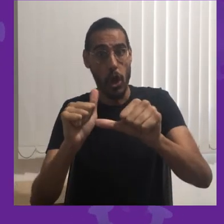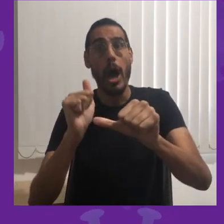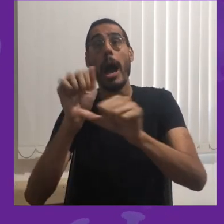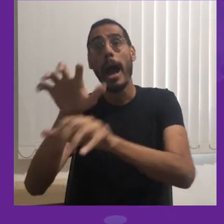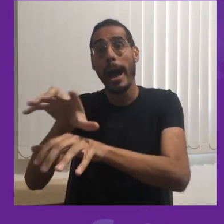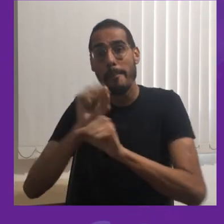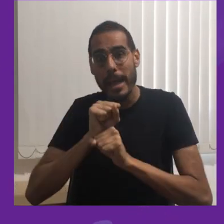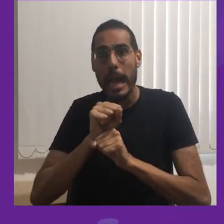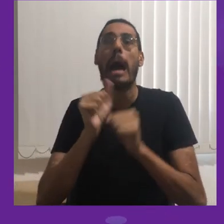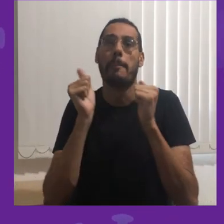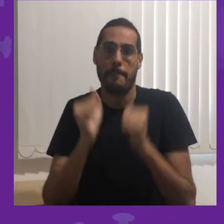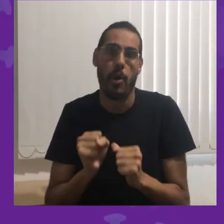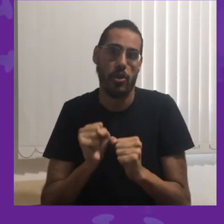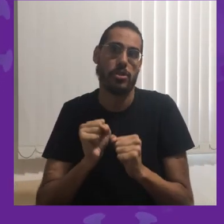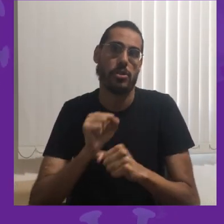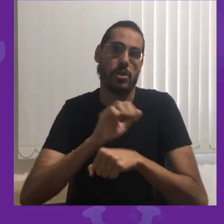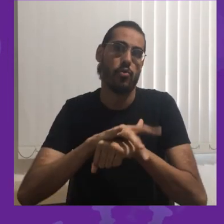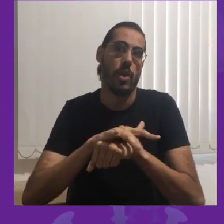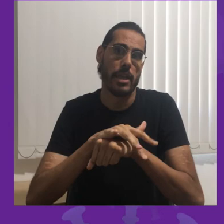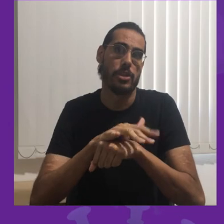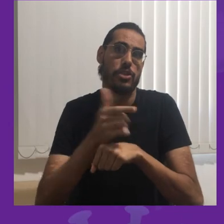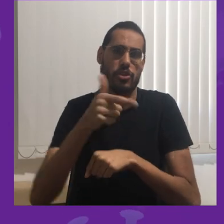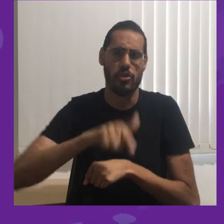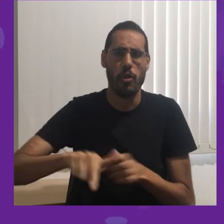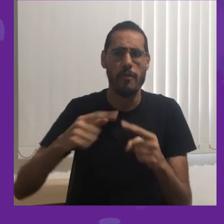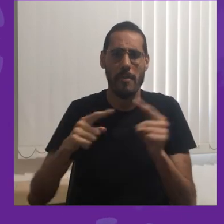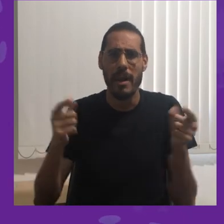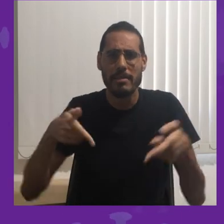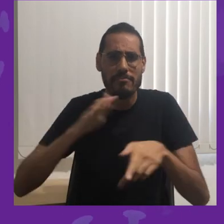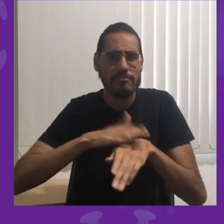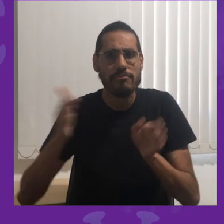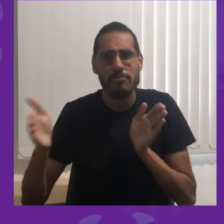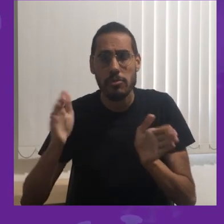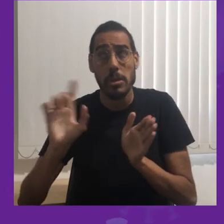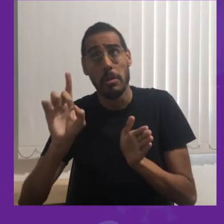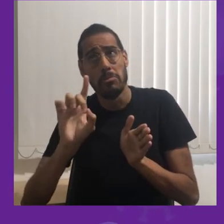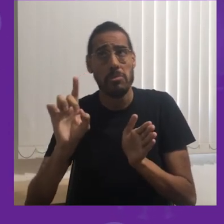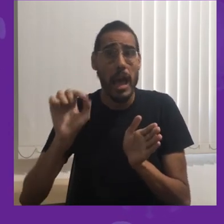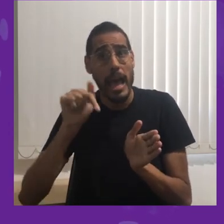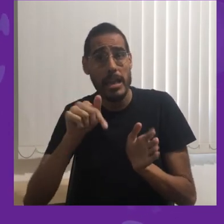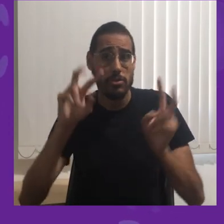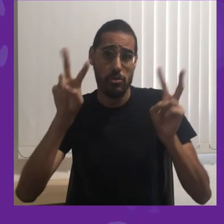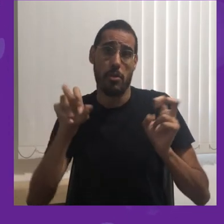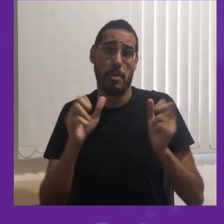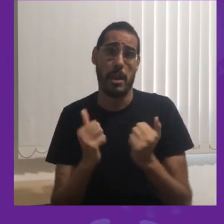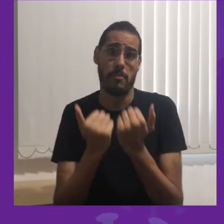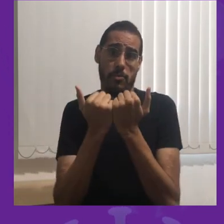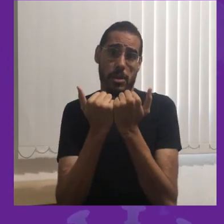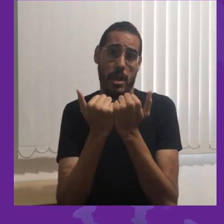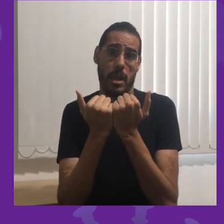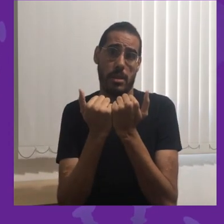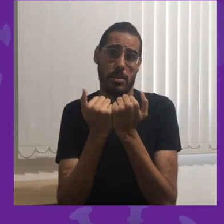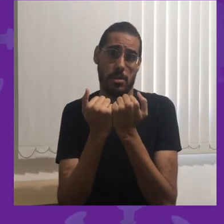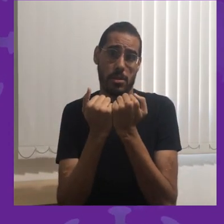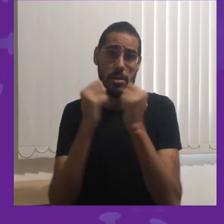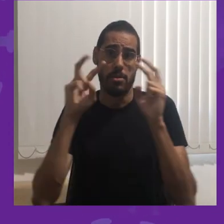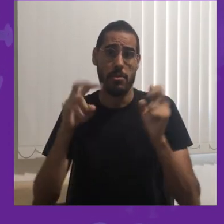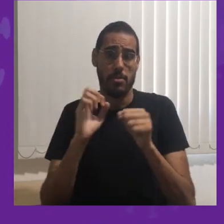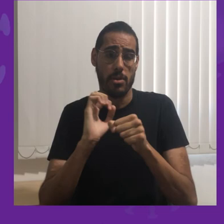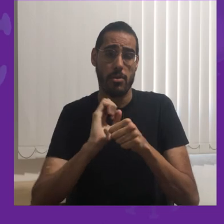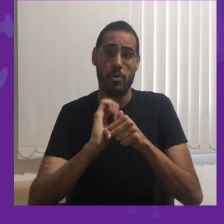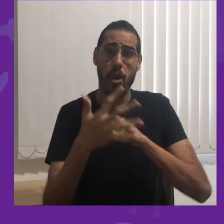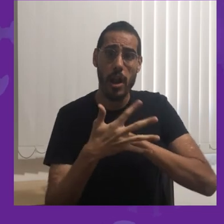diferente deste, aí ela poderá adoecer novamente. Então, essa é a expectativa que a gente tem em relação à imunidade com o